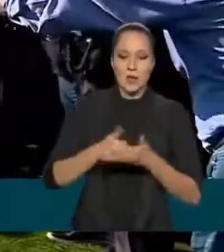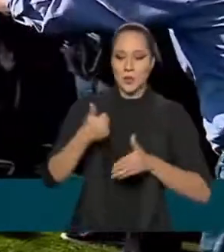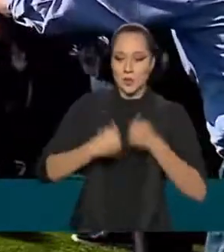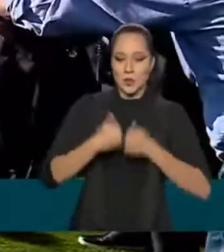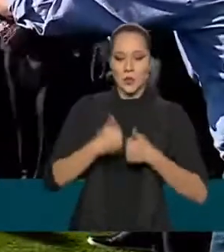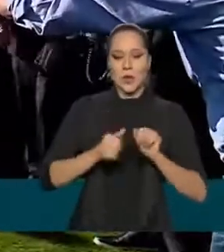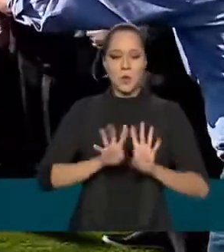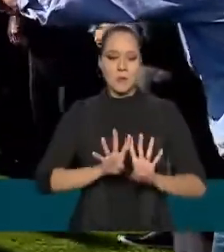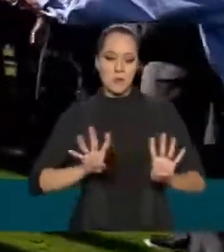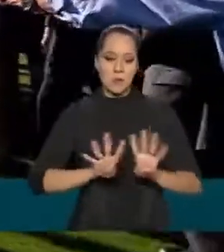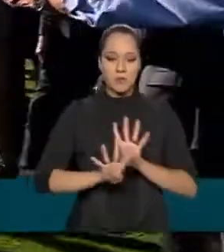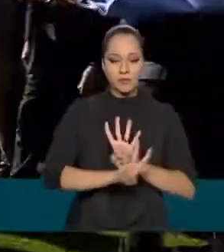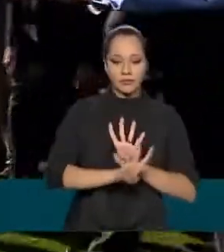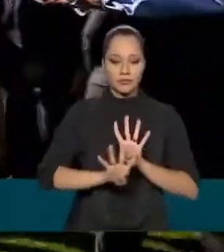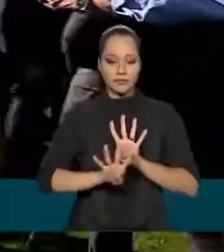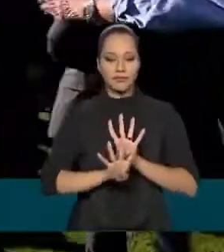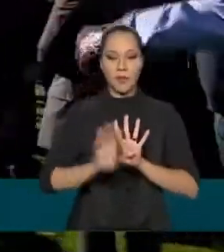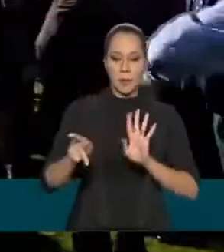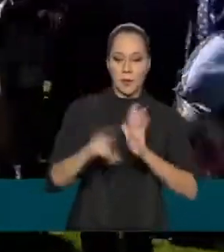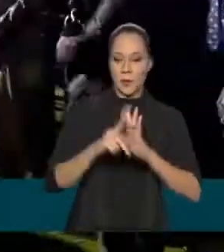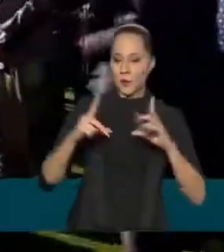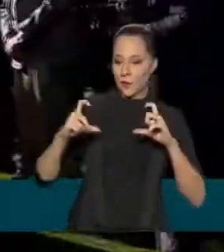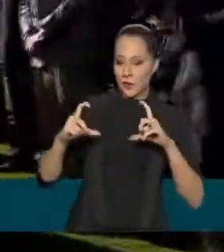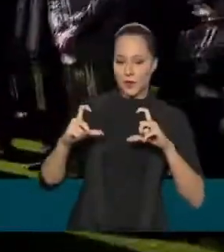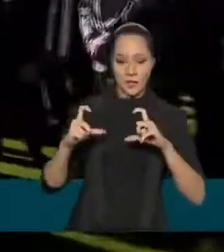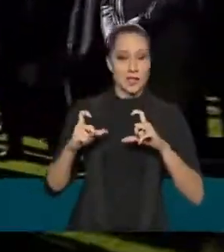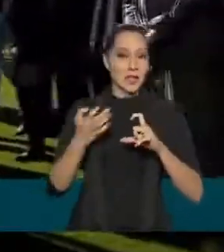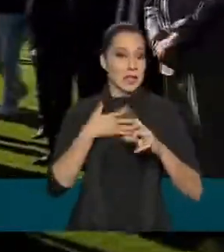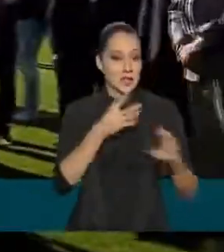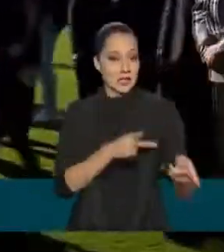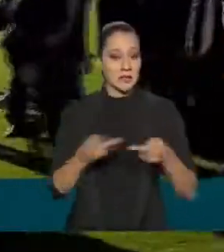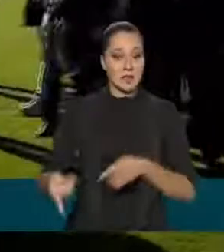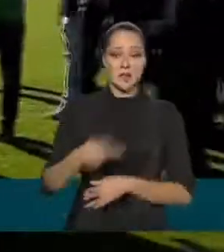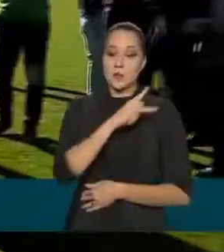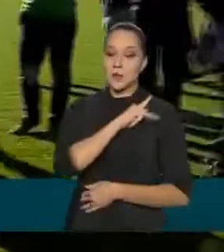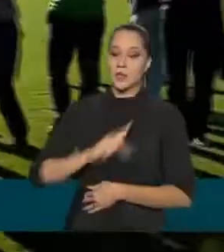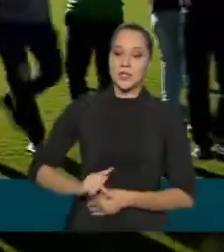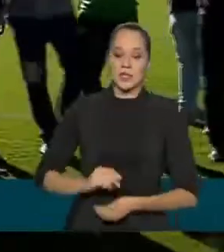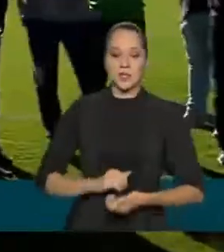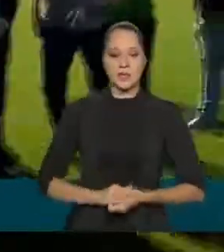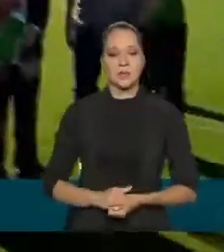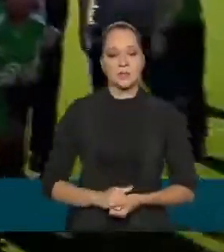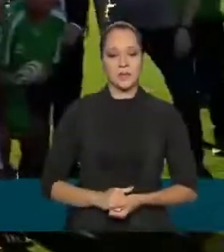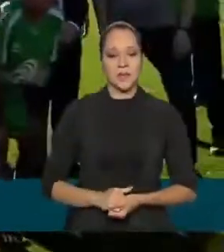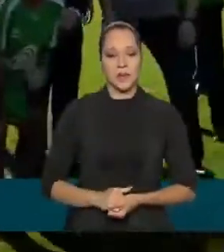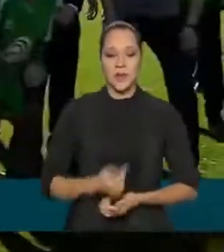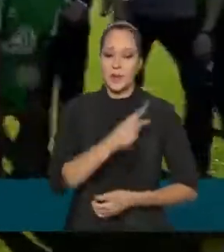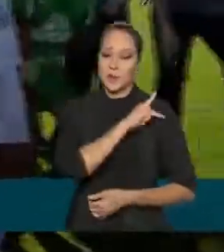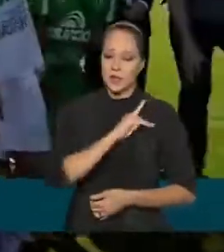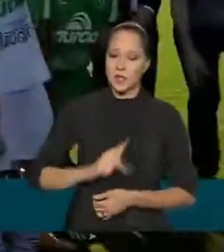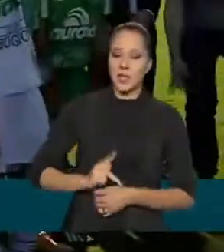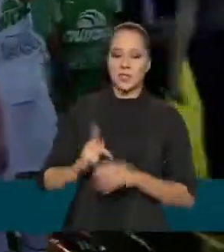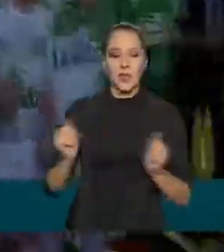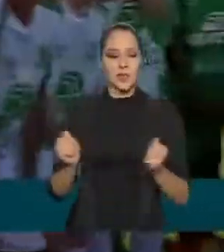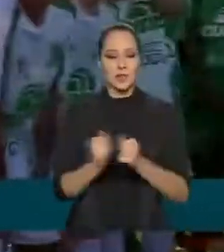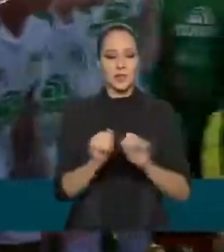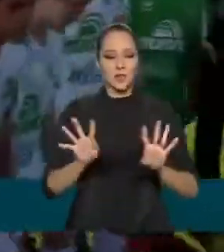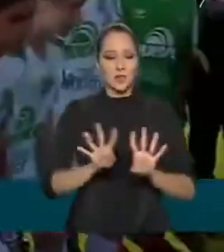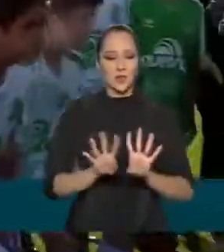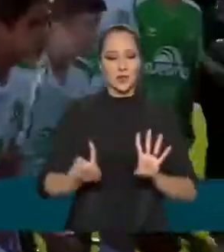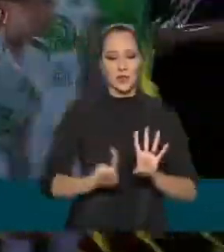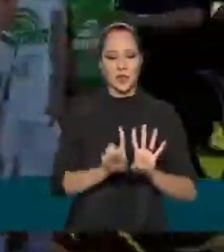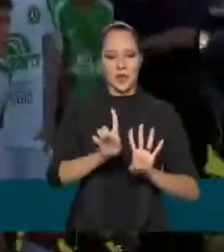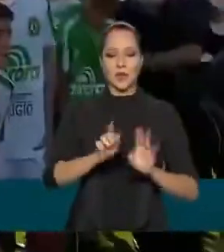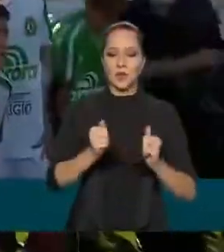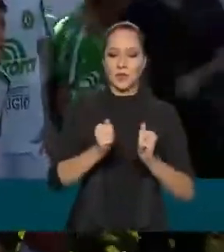perfilados ali para uma fotografia, durante esta visita presidencial, o presidente vai ali se juntar aos jogadores